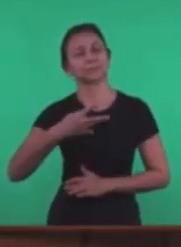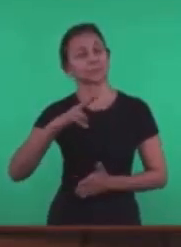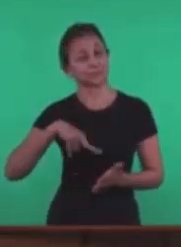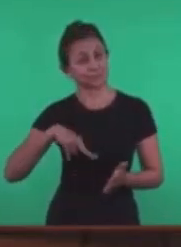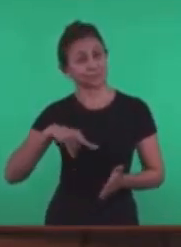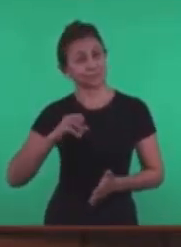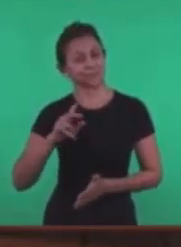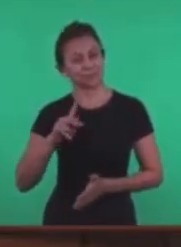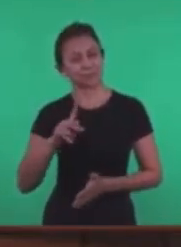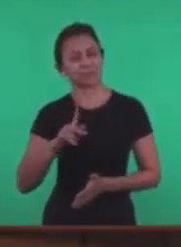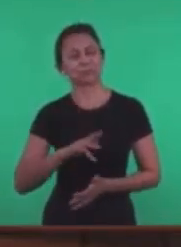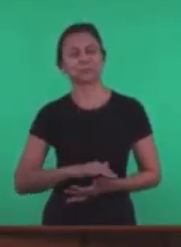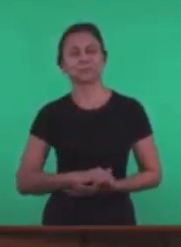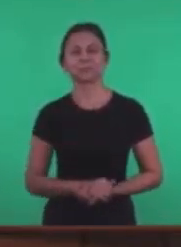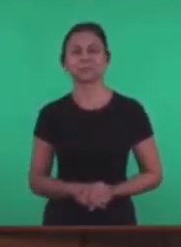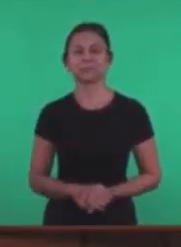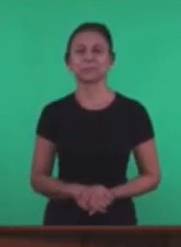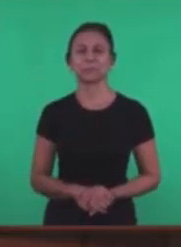verso 4